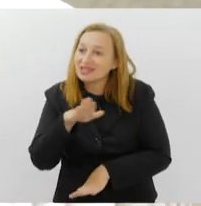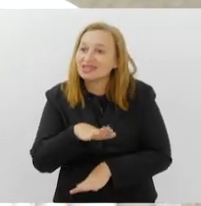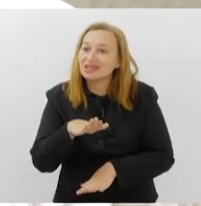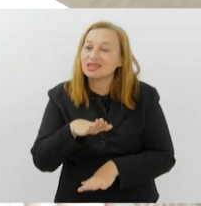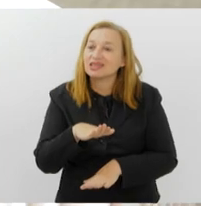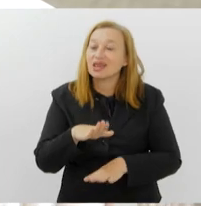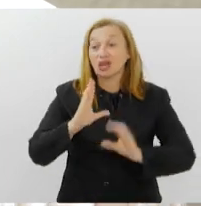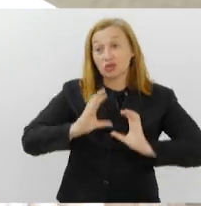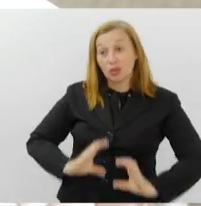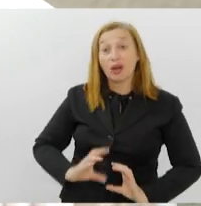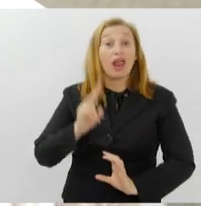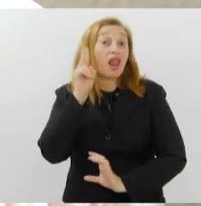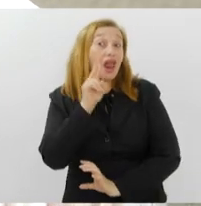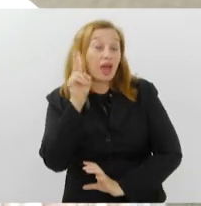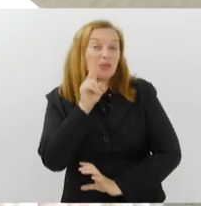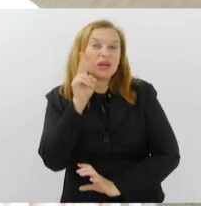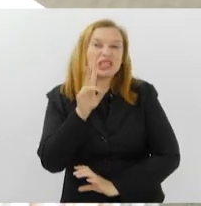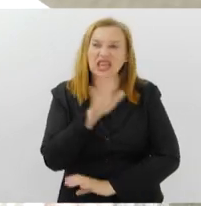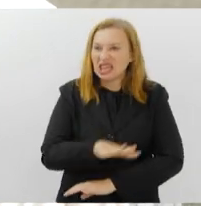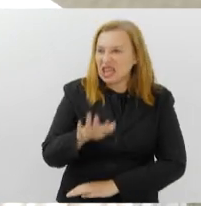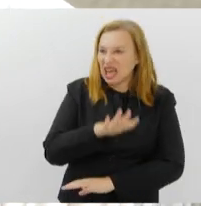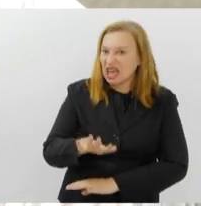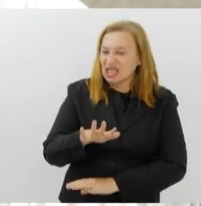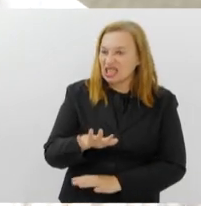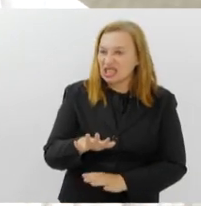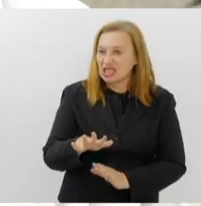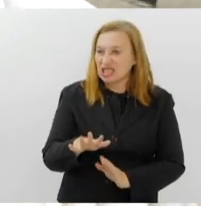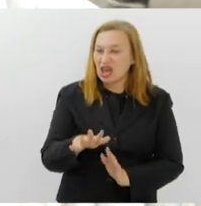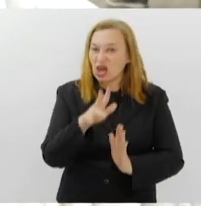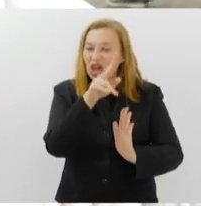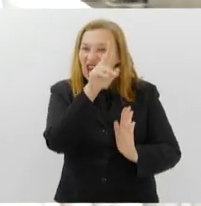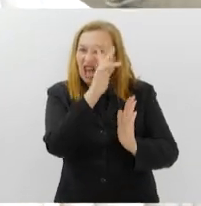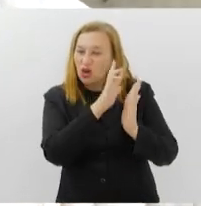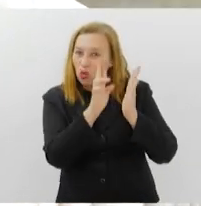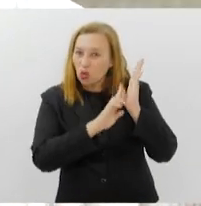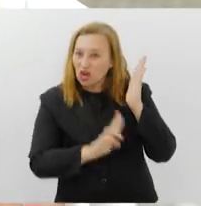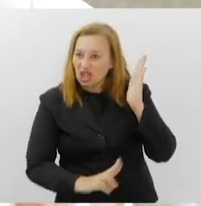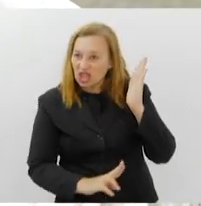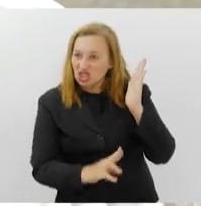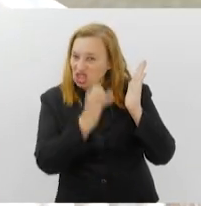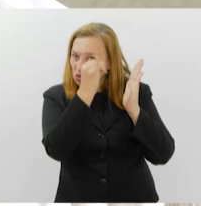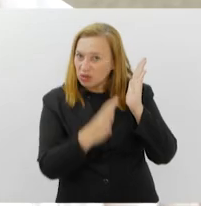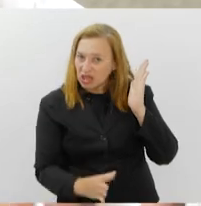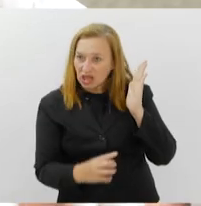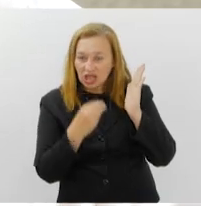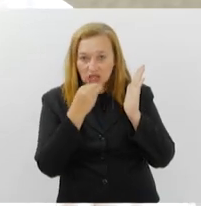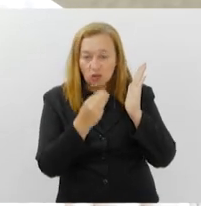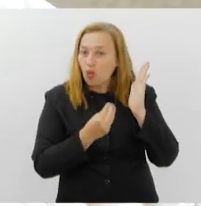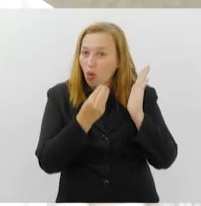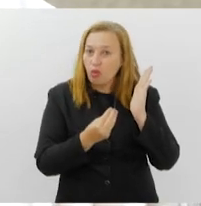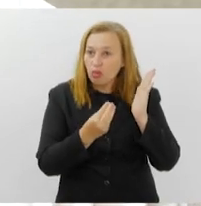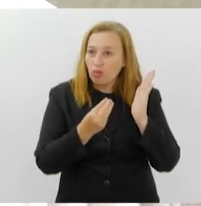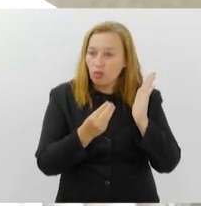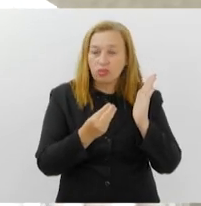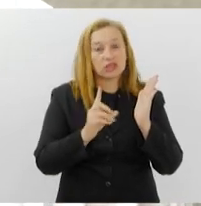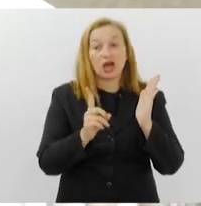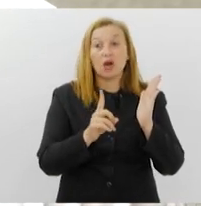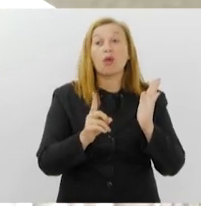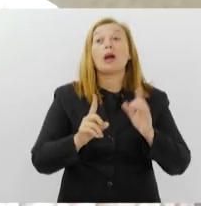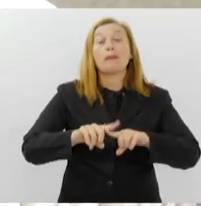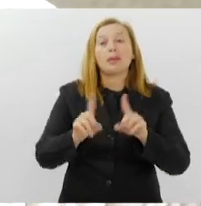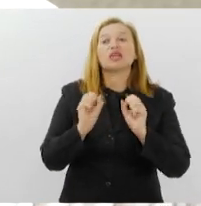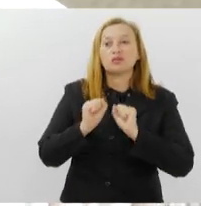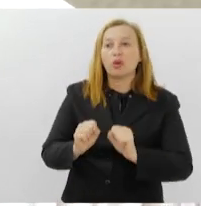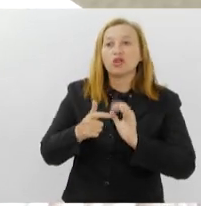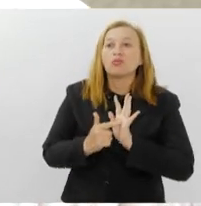comporta. Lembrando, né, a criança não vem com manual, mas a criança, ela pode, sim, demonstrar sinais